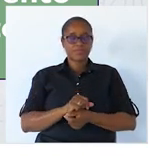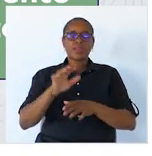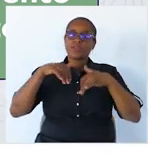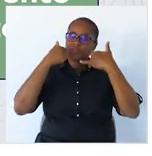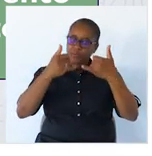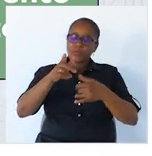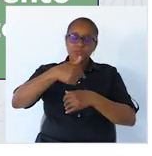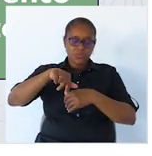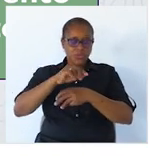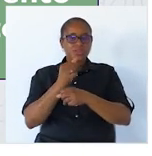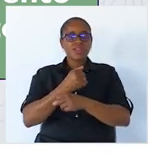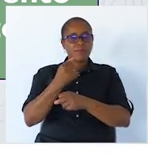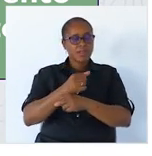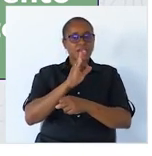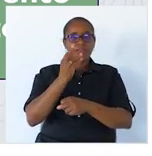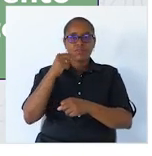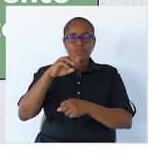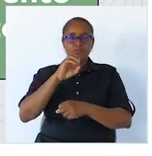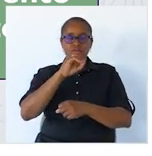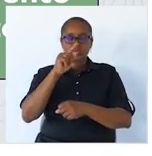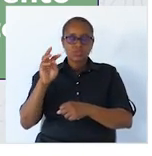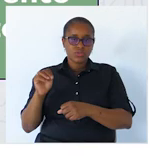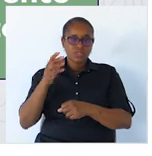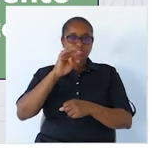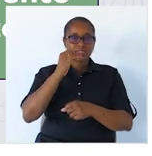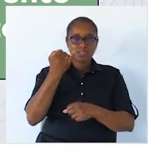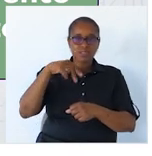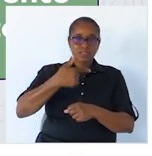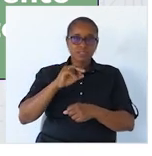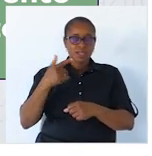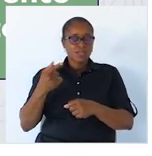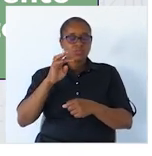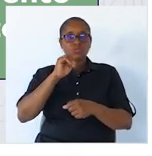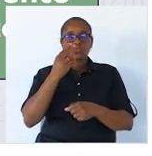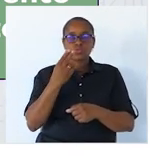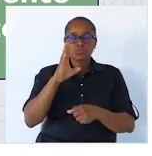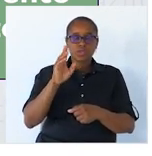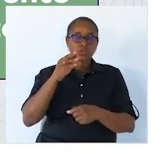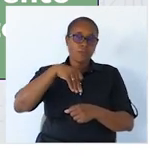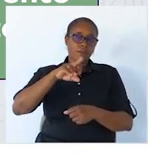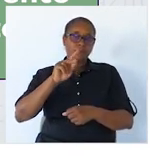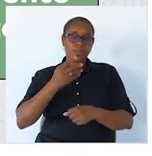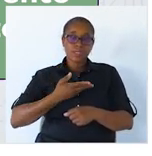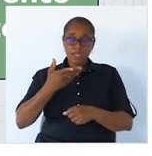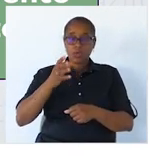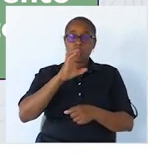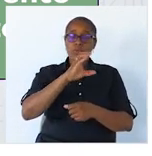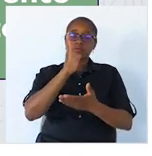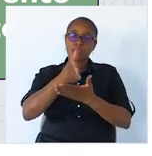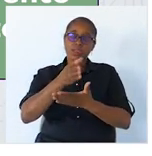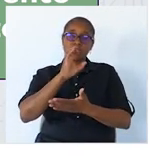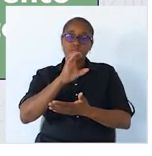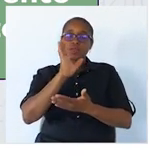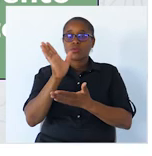Depois, nós trabalhamos as funções sintáticas. Funções sintáticas do sujeito, predicado, complemento